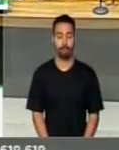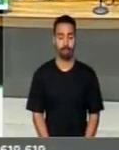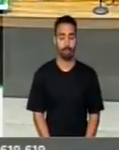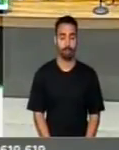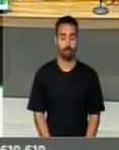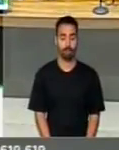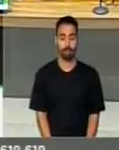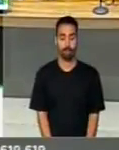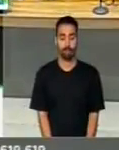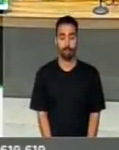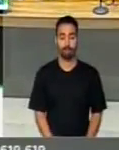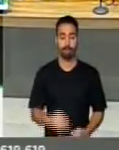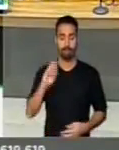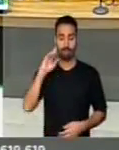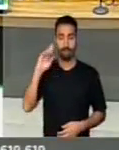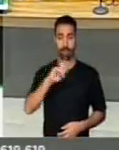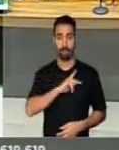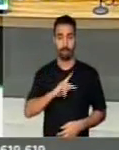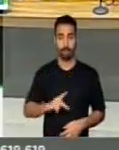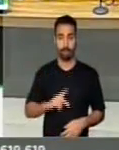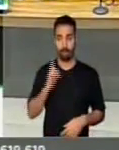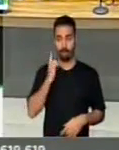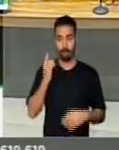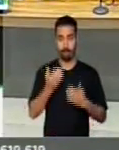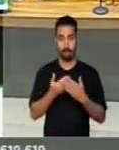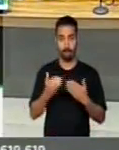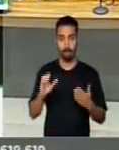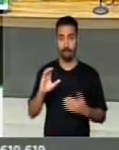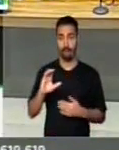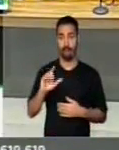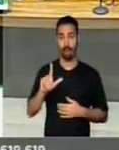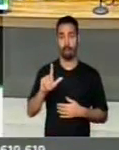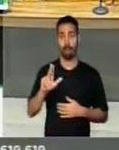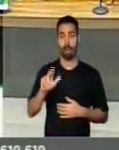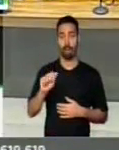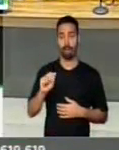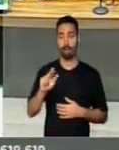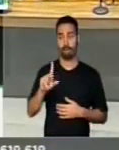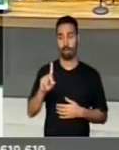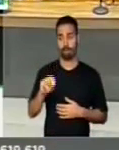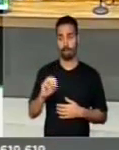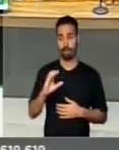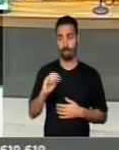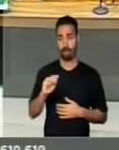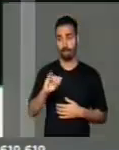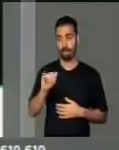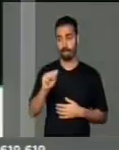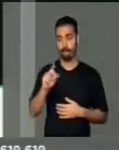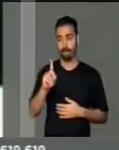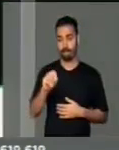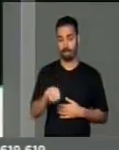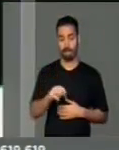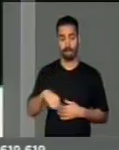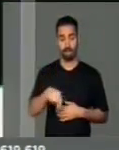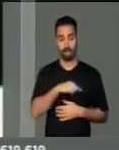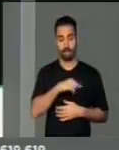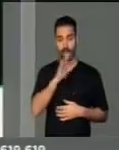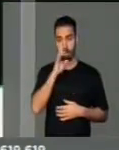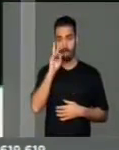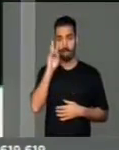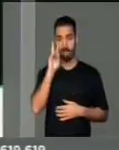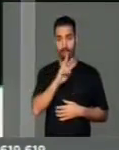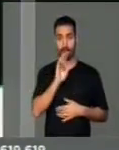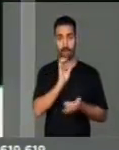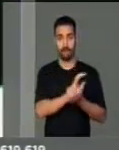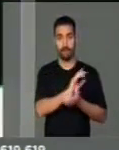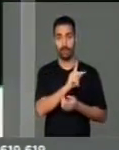Sr. Presidente, deputado Cláudio Cajado, nós estamos assistindo um circo montado pelos